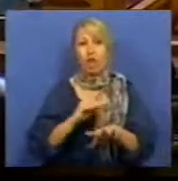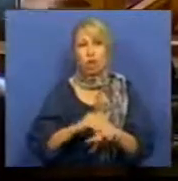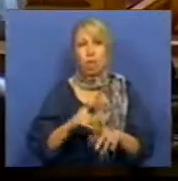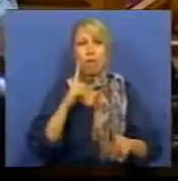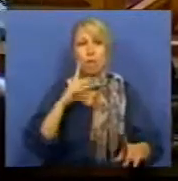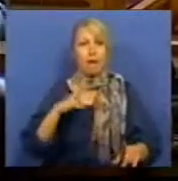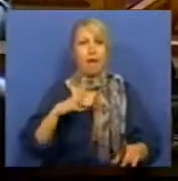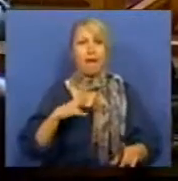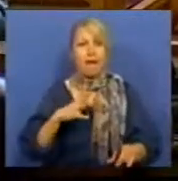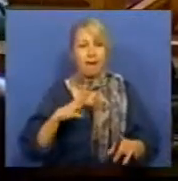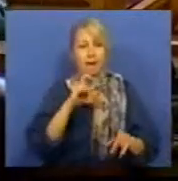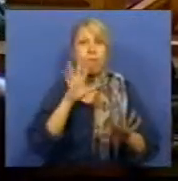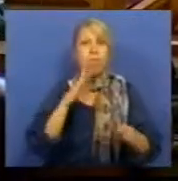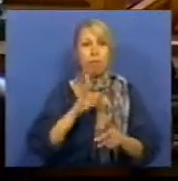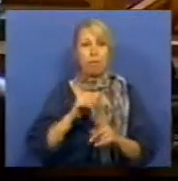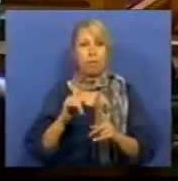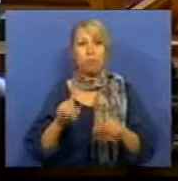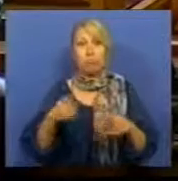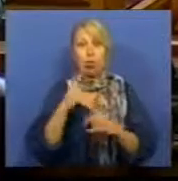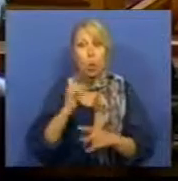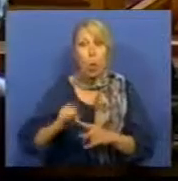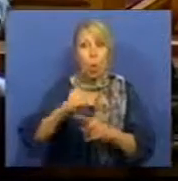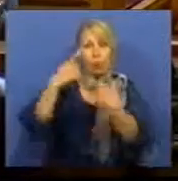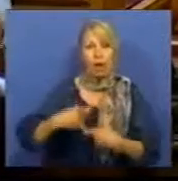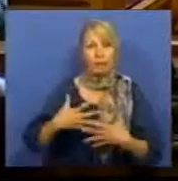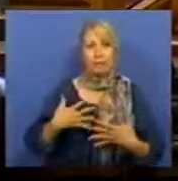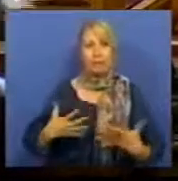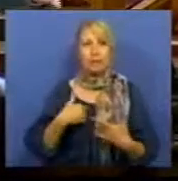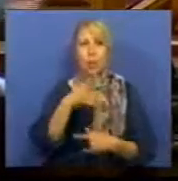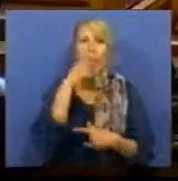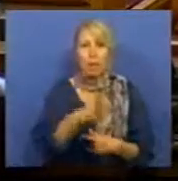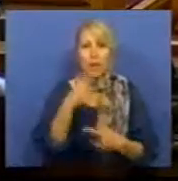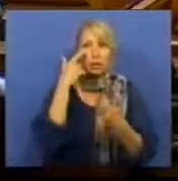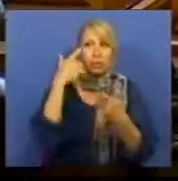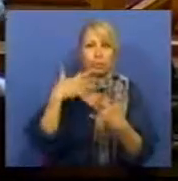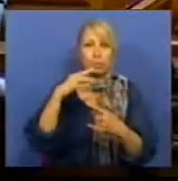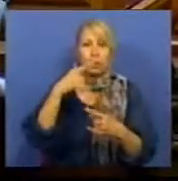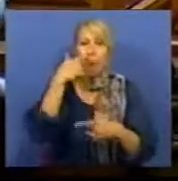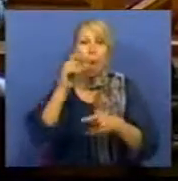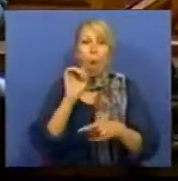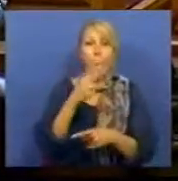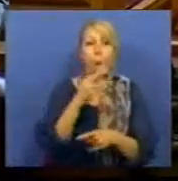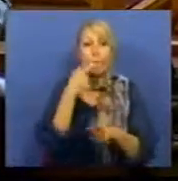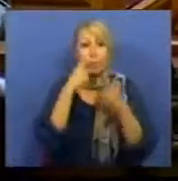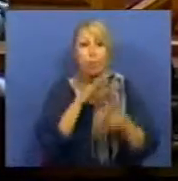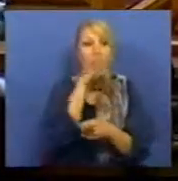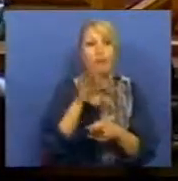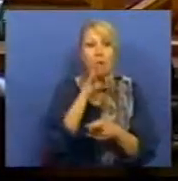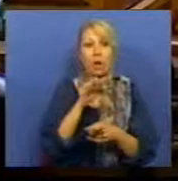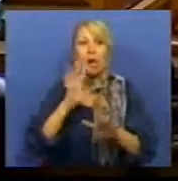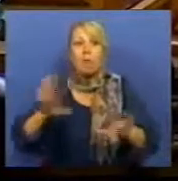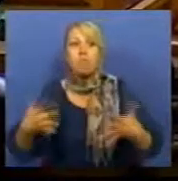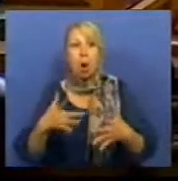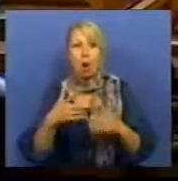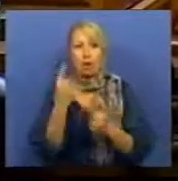que possam vir a sofrer, possam recair sobre si ou sobre os seus familiares próximos. E, portanto, faz todo o sentido também